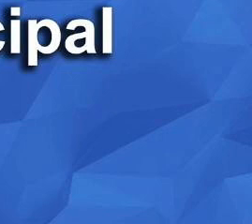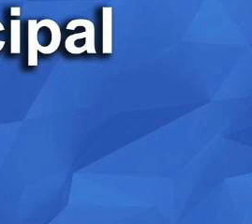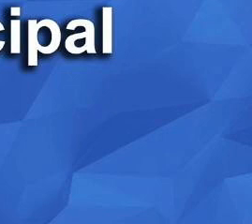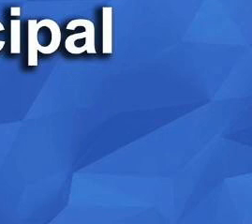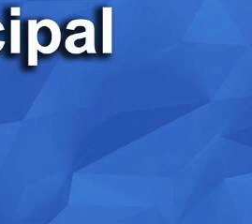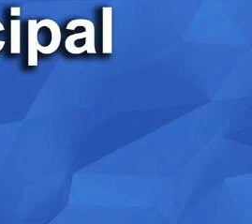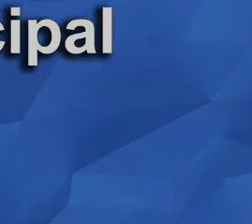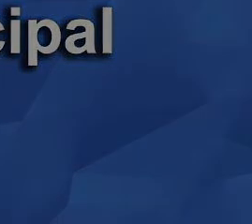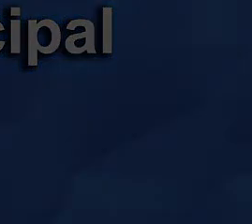Fantasma